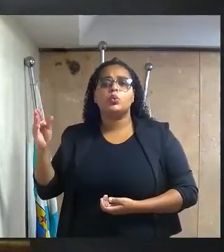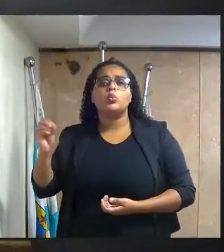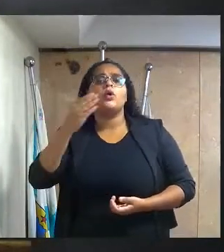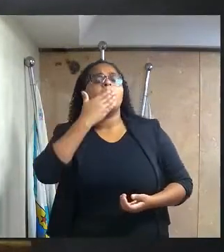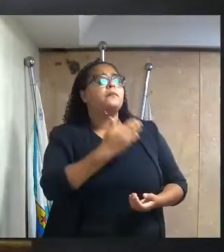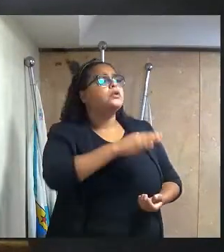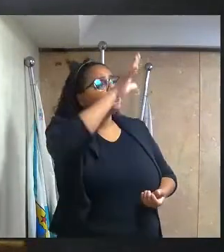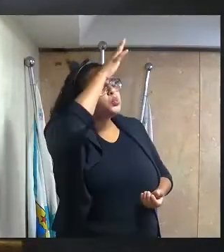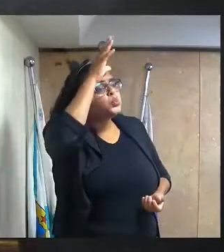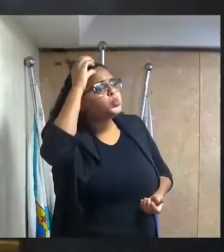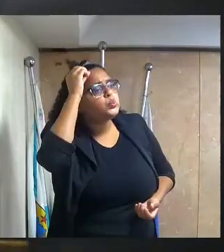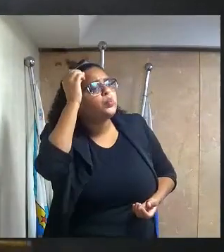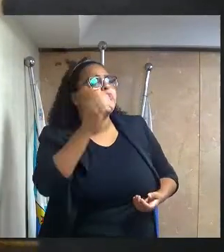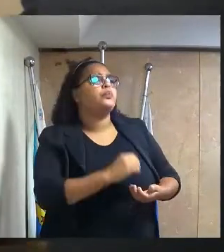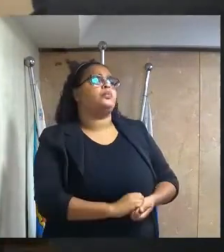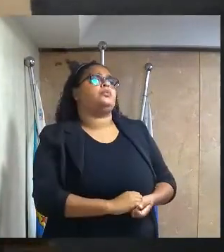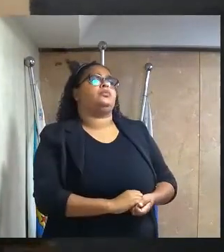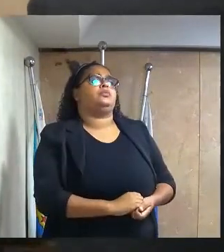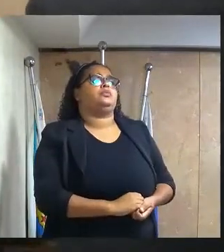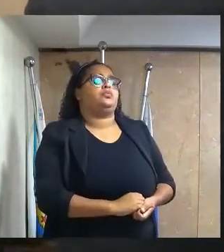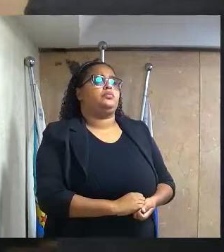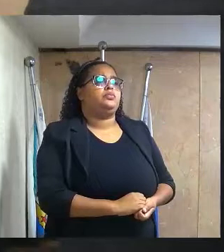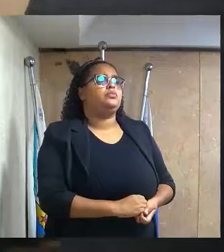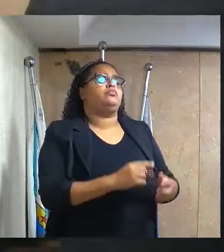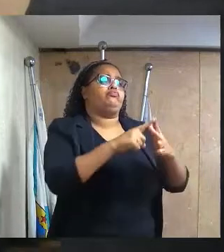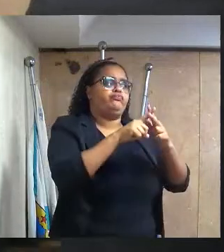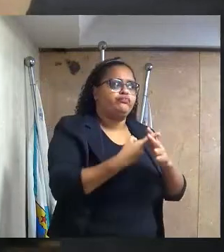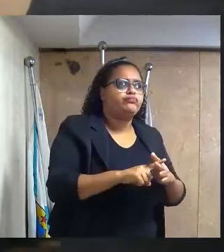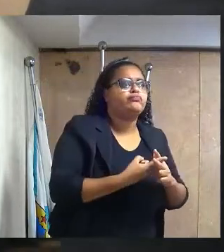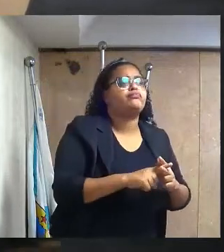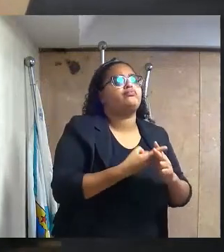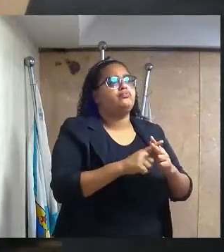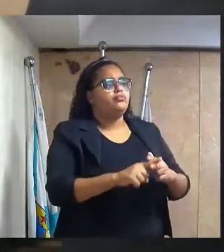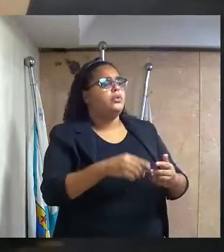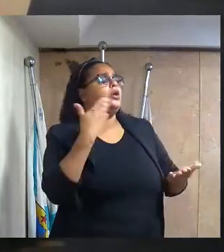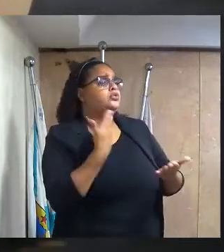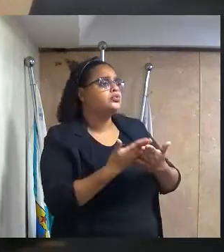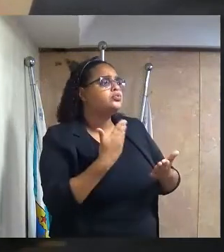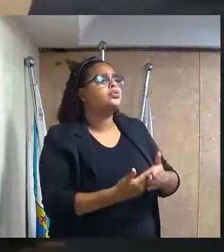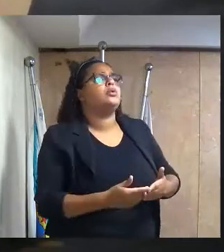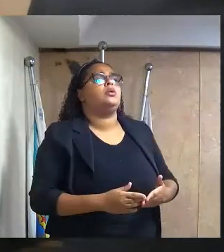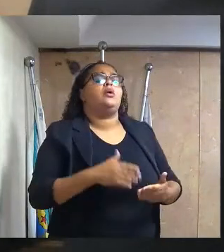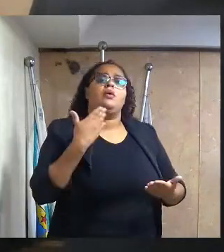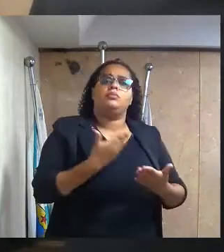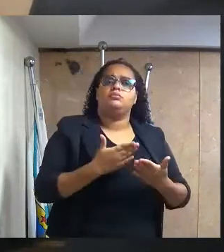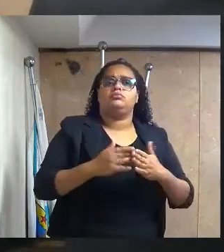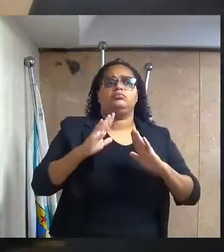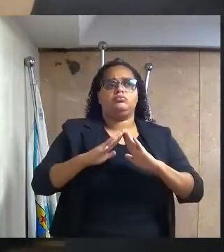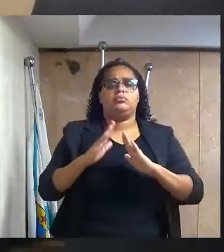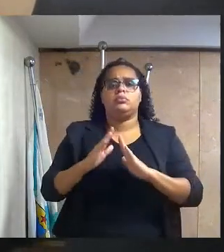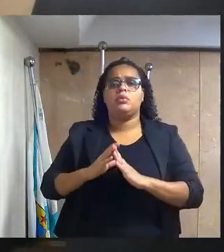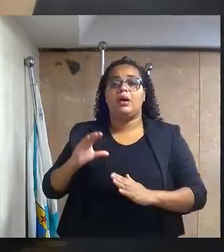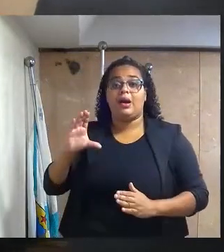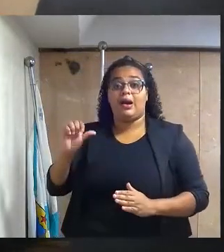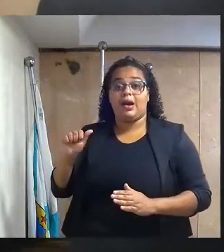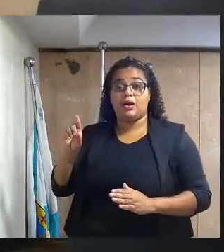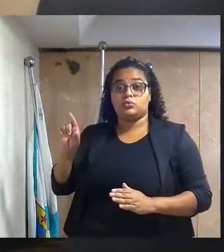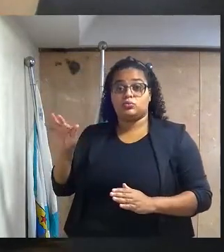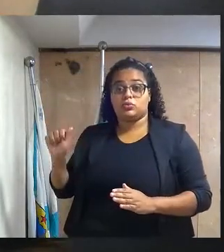solicitando ao excelentíssimo senhor prefeito, Reforma Geral da Escola Municipal Professora Maria das Graças Cardoso,